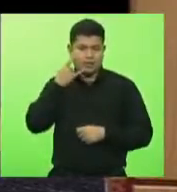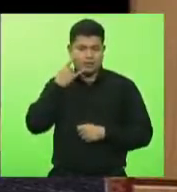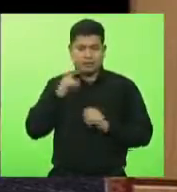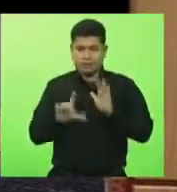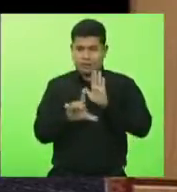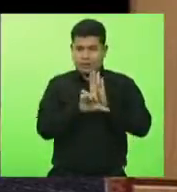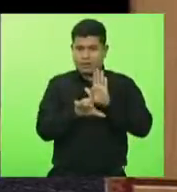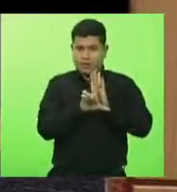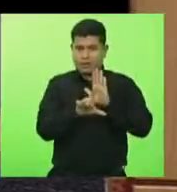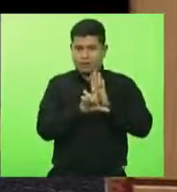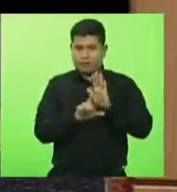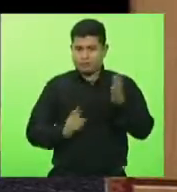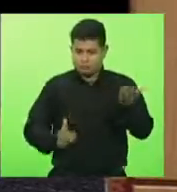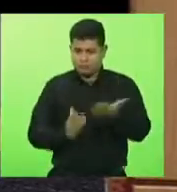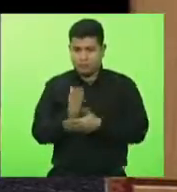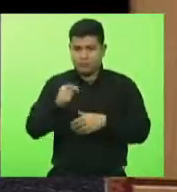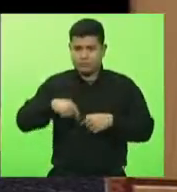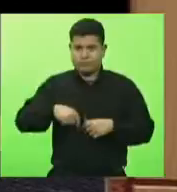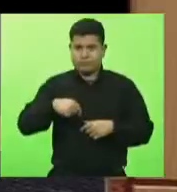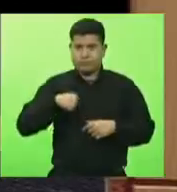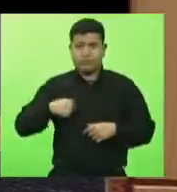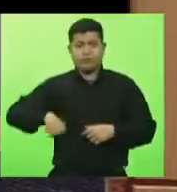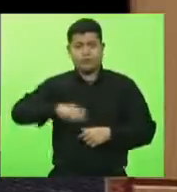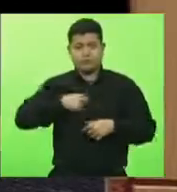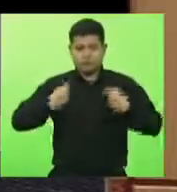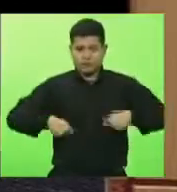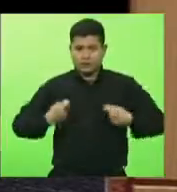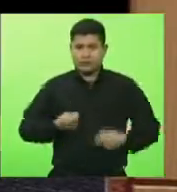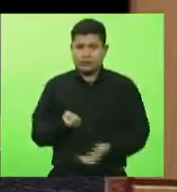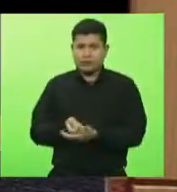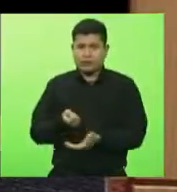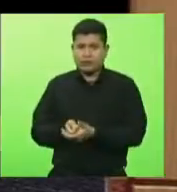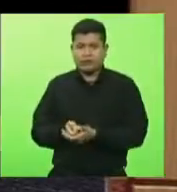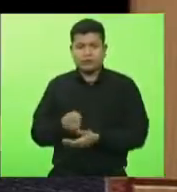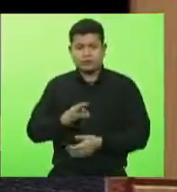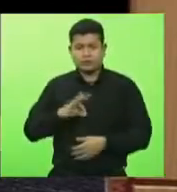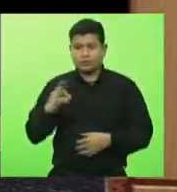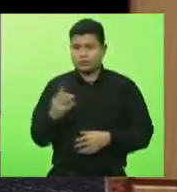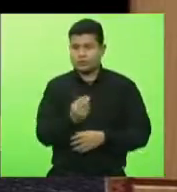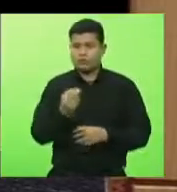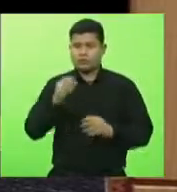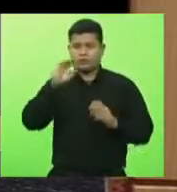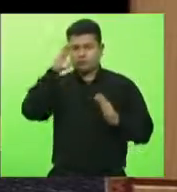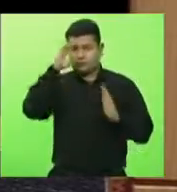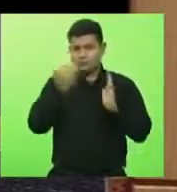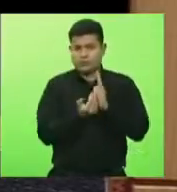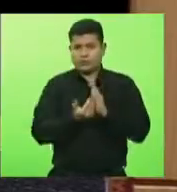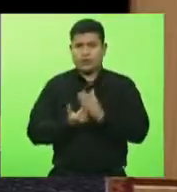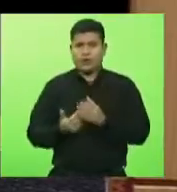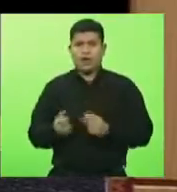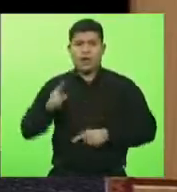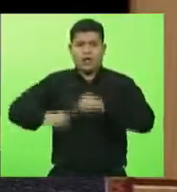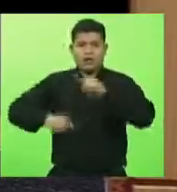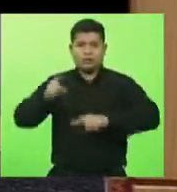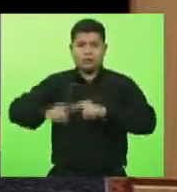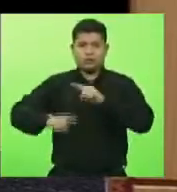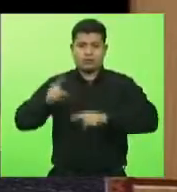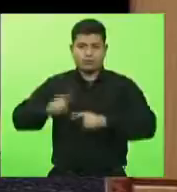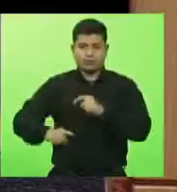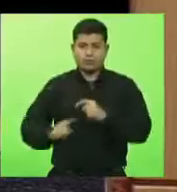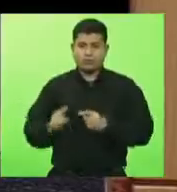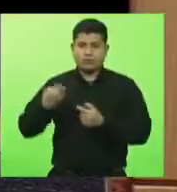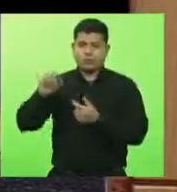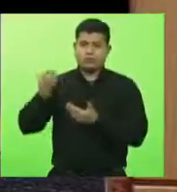nós temos que fazer valer aquela lei para que os produtos do Mercosul que recebam incentivos